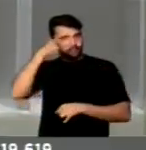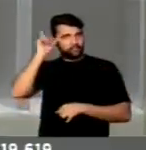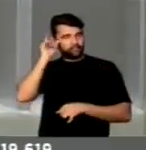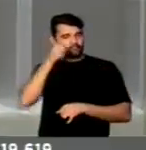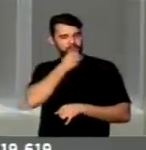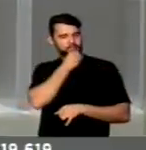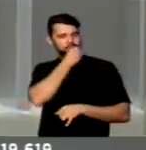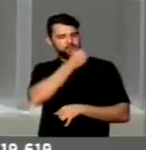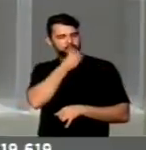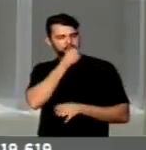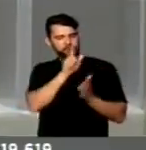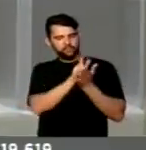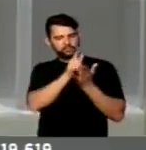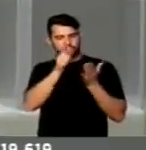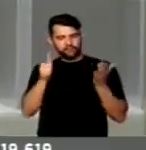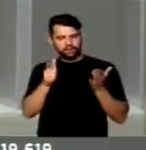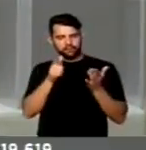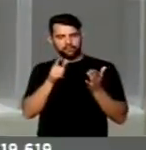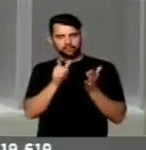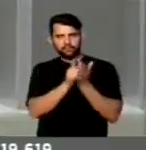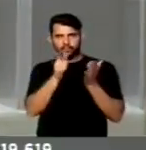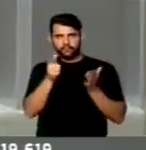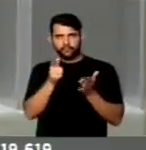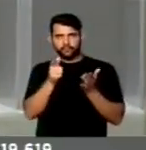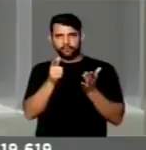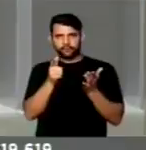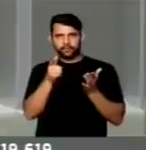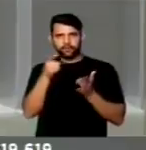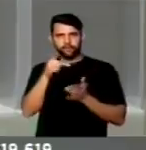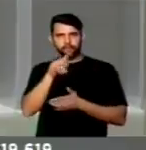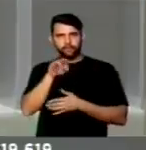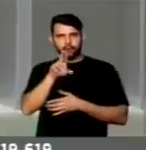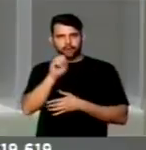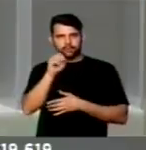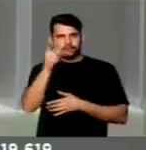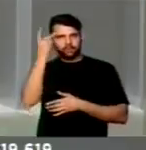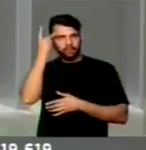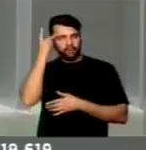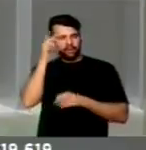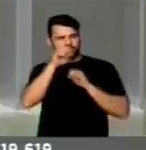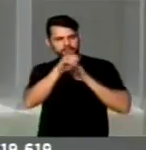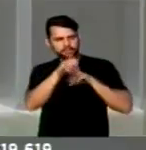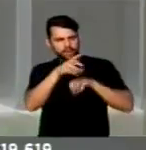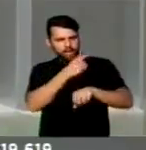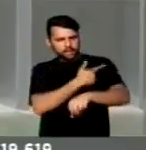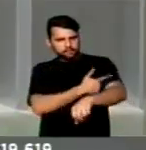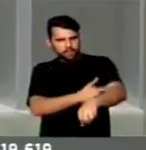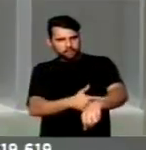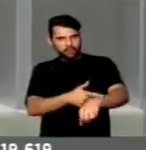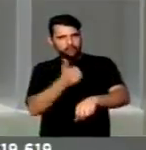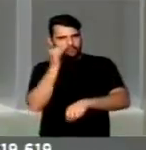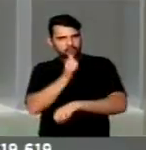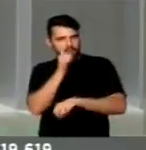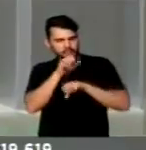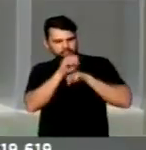numa entrevista ao jornal Folha de São Paulo, que ensinar a respeitar as mulheres